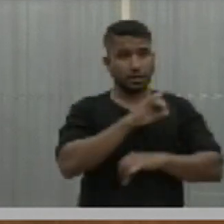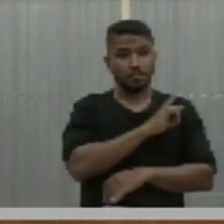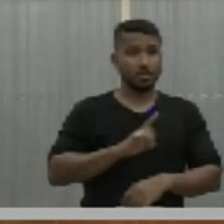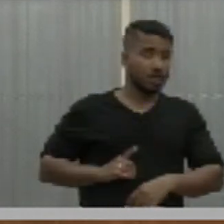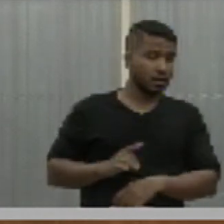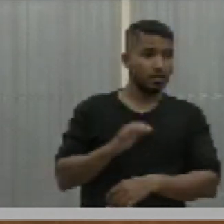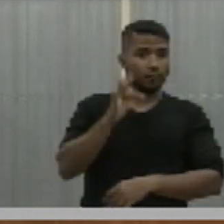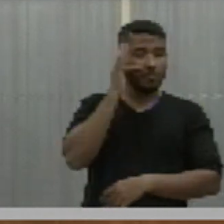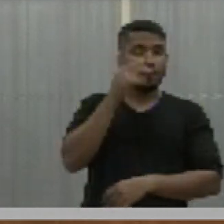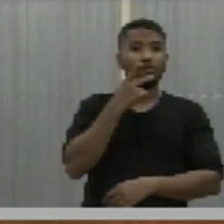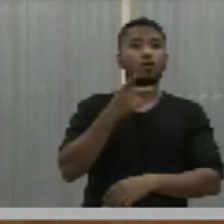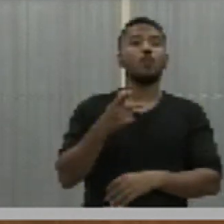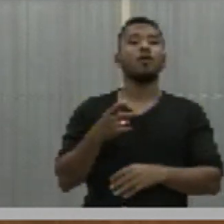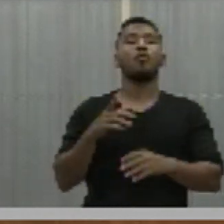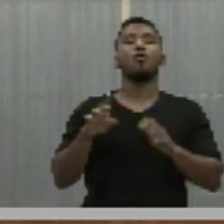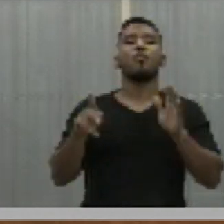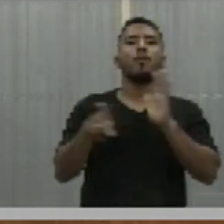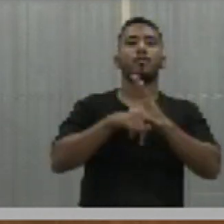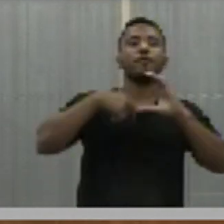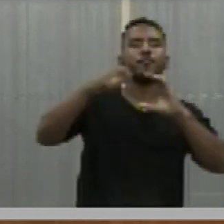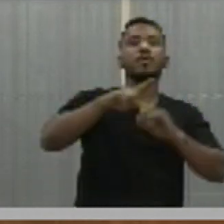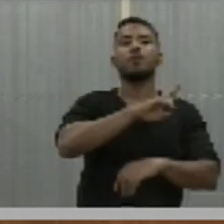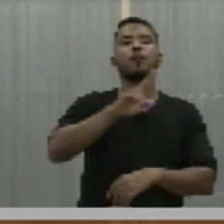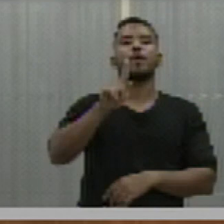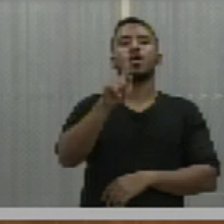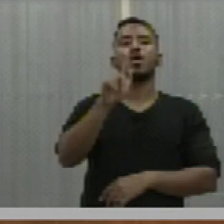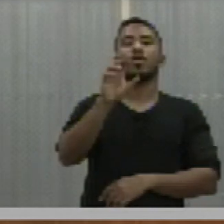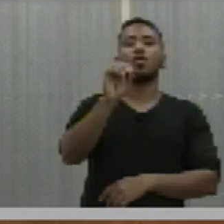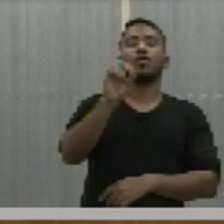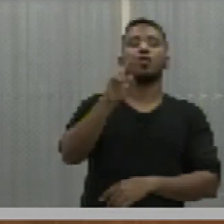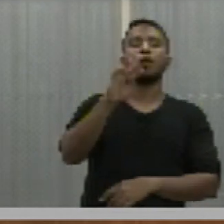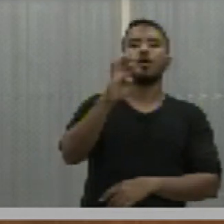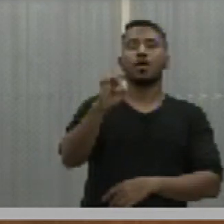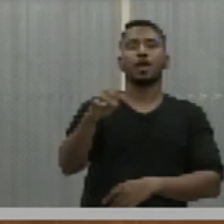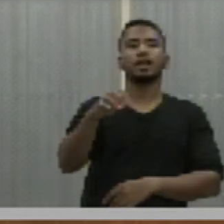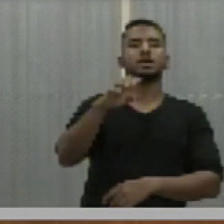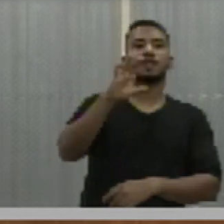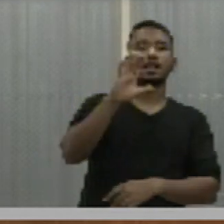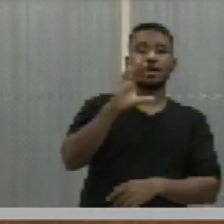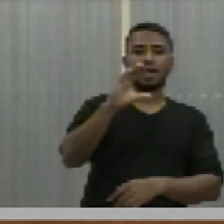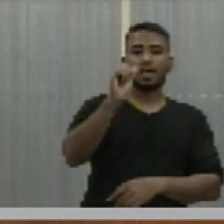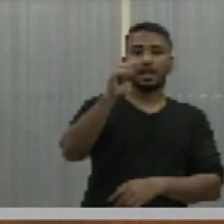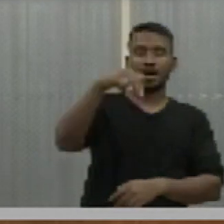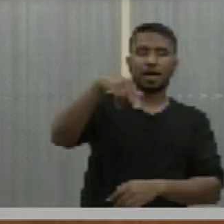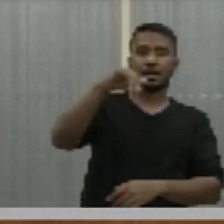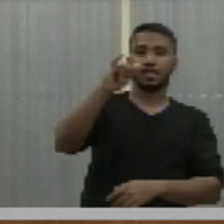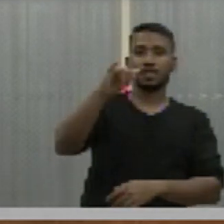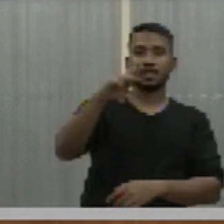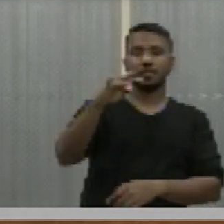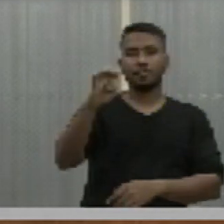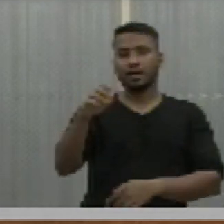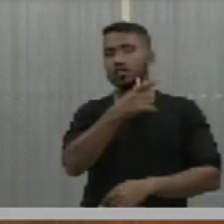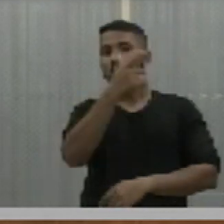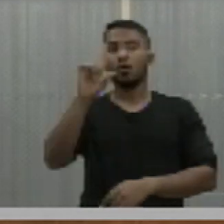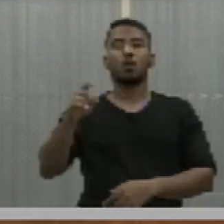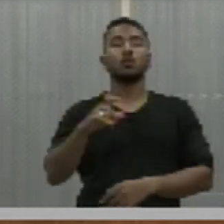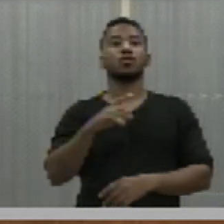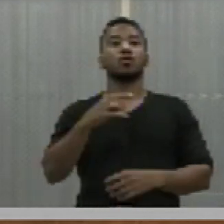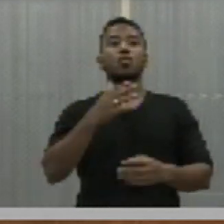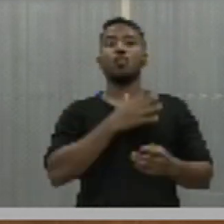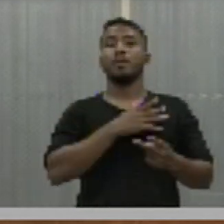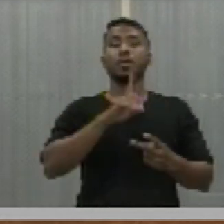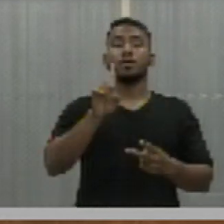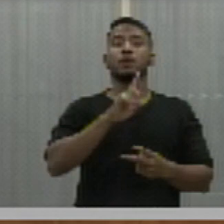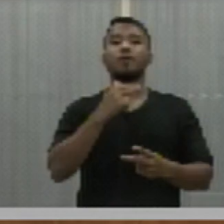destacou a participação do filme de curta-metragem Gorete Canivete, do jornalista Rivanildo Feitosa, e do longa-metragem Comigo Não Se Pode, da